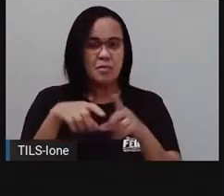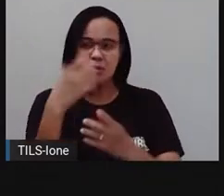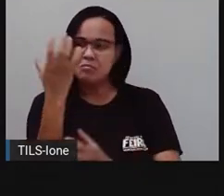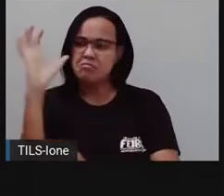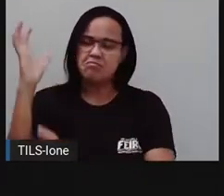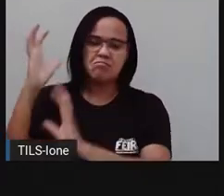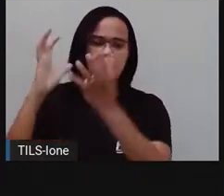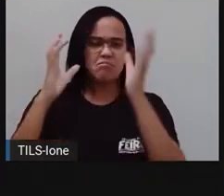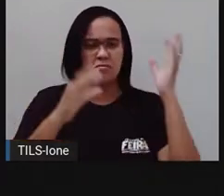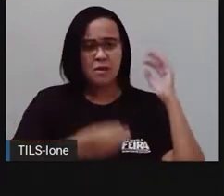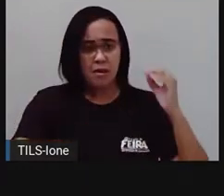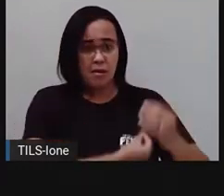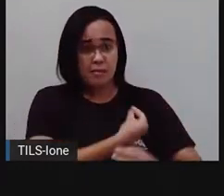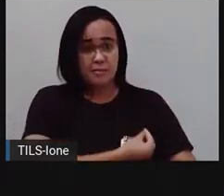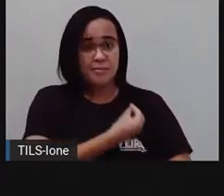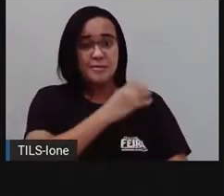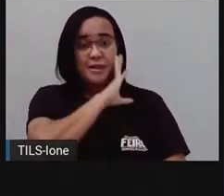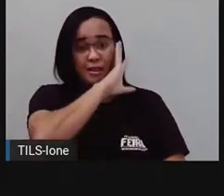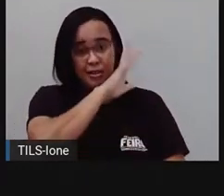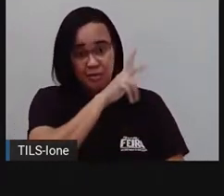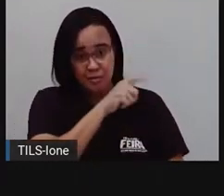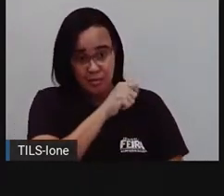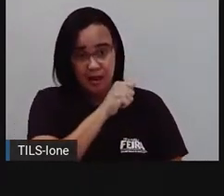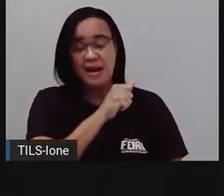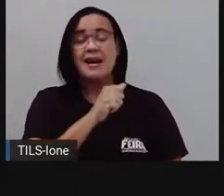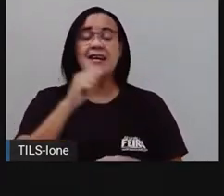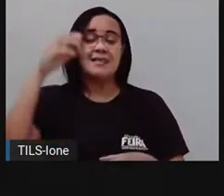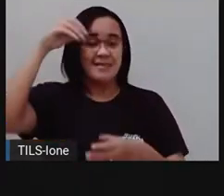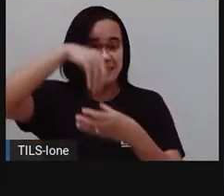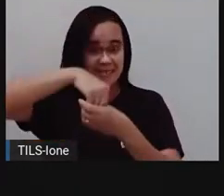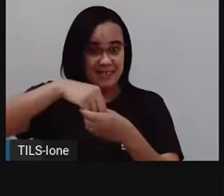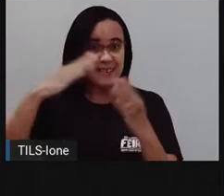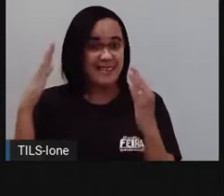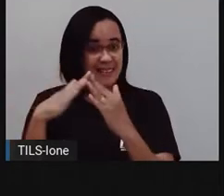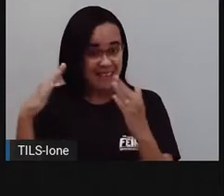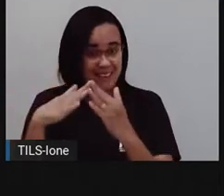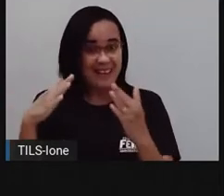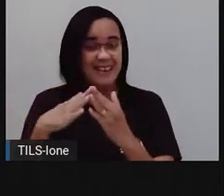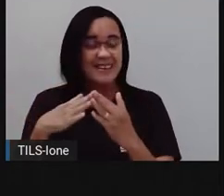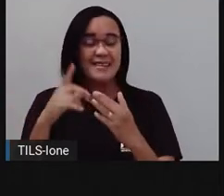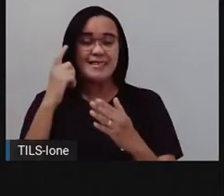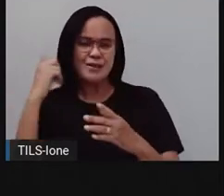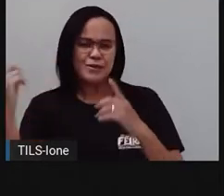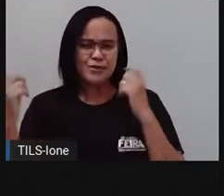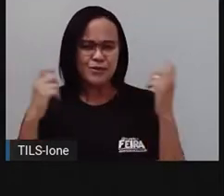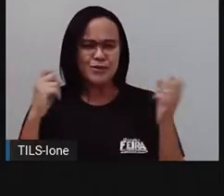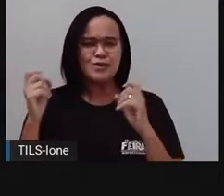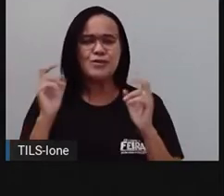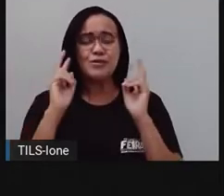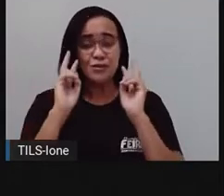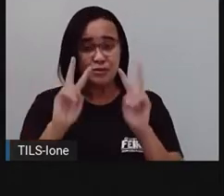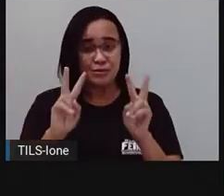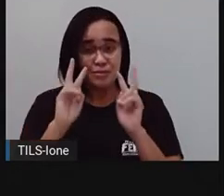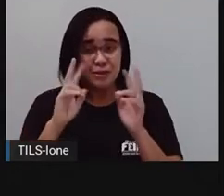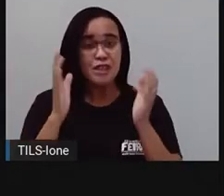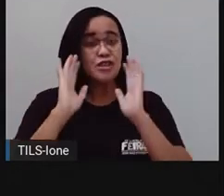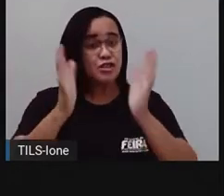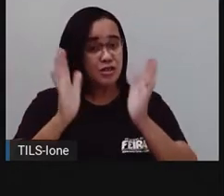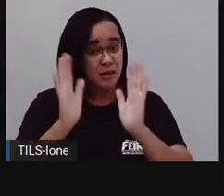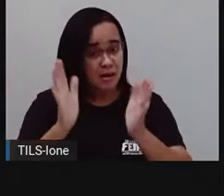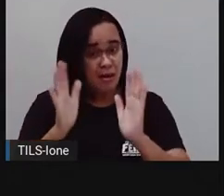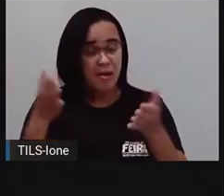animais domésticos, né? A gente viu o som que eles fazem e agora a gente vai ver, de fato,